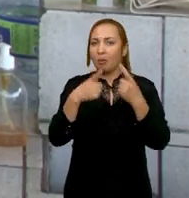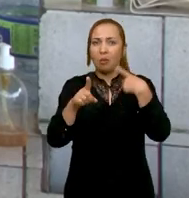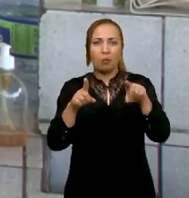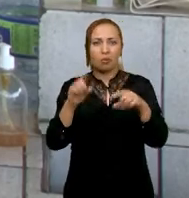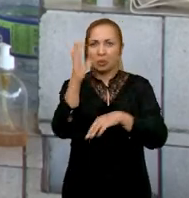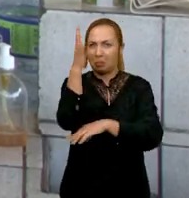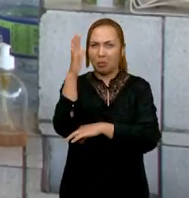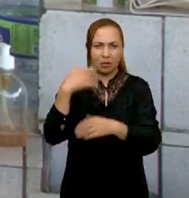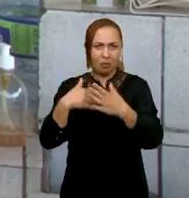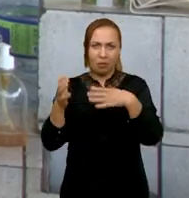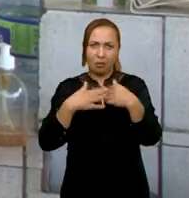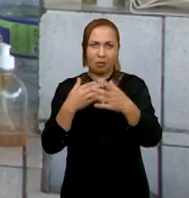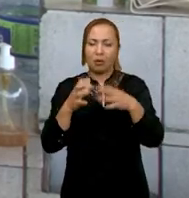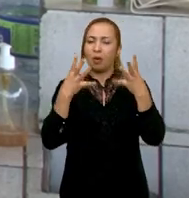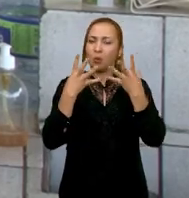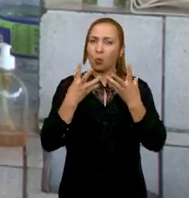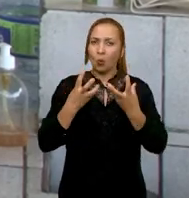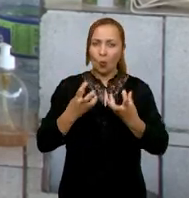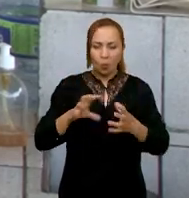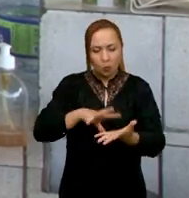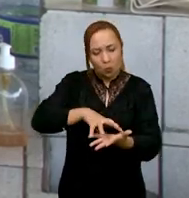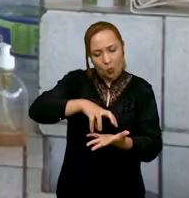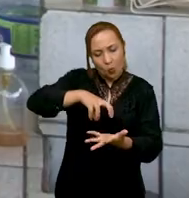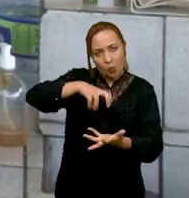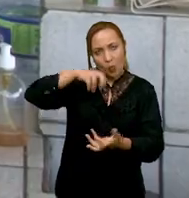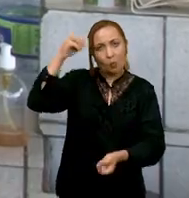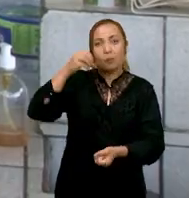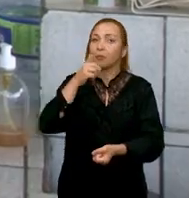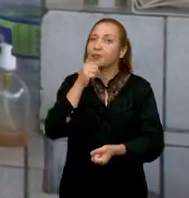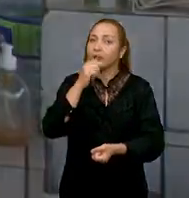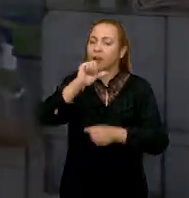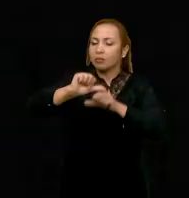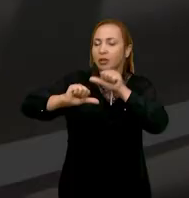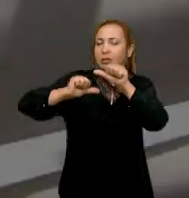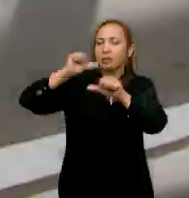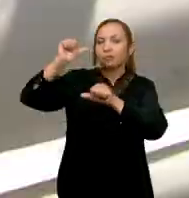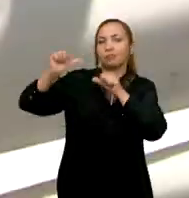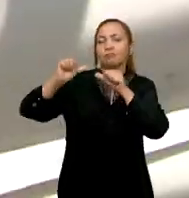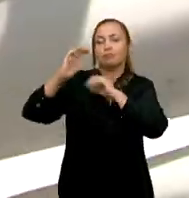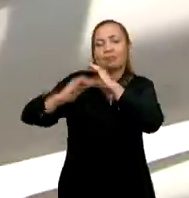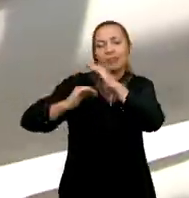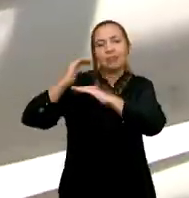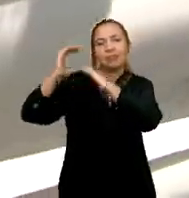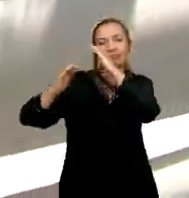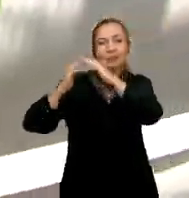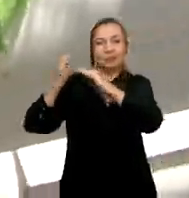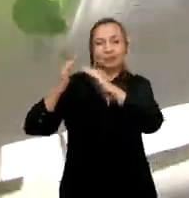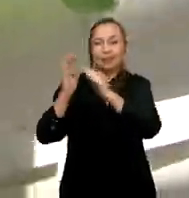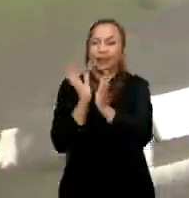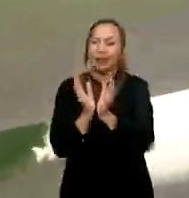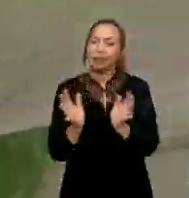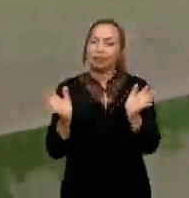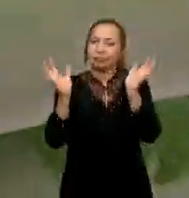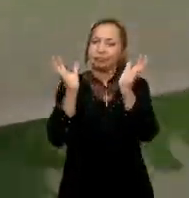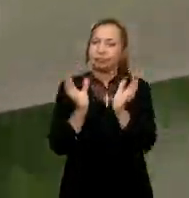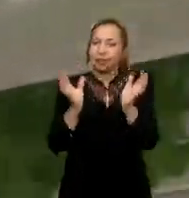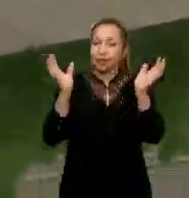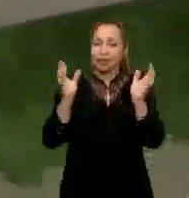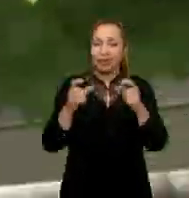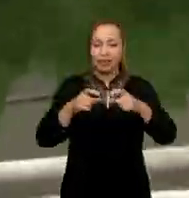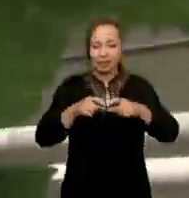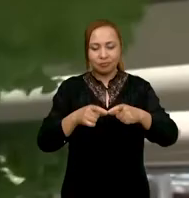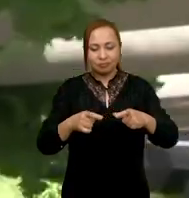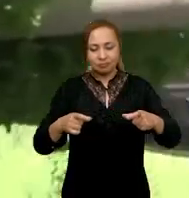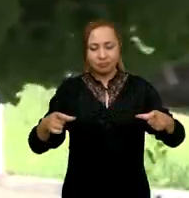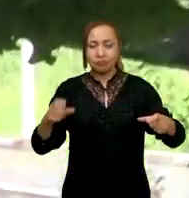ou hortaliça qual for, ela absorve os nutrientes da água e se desenvolve. Os pés de alface são plantados em calhas,